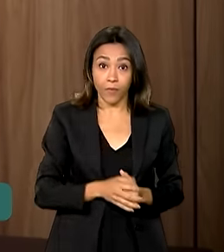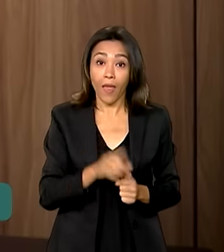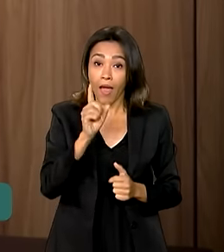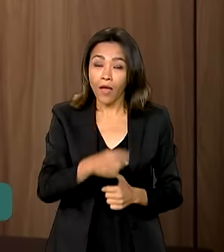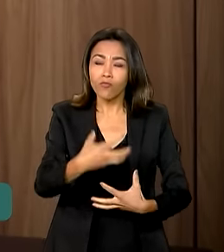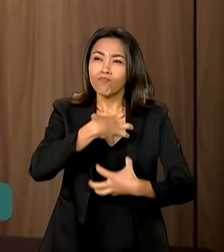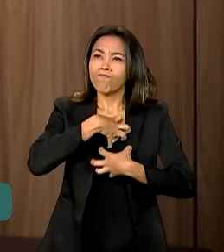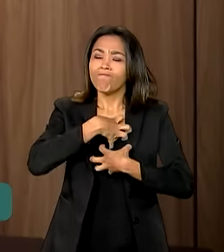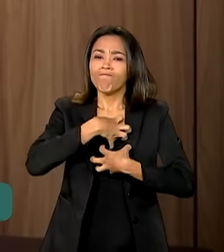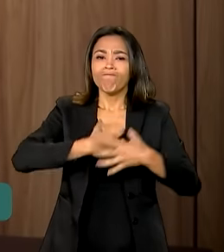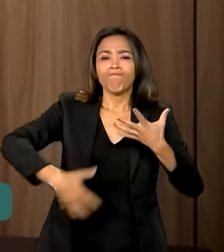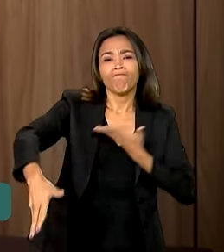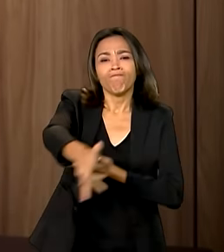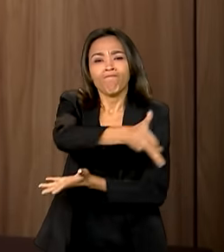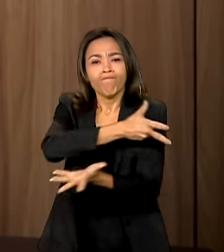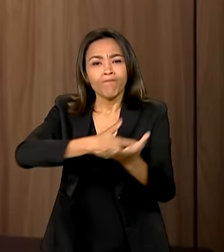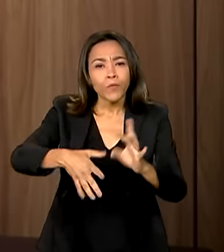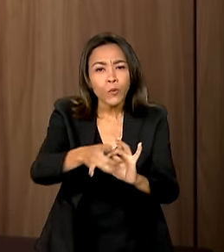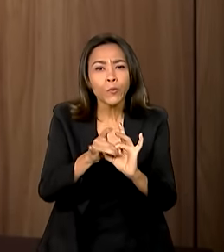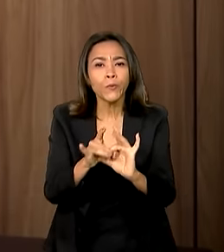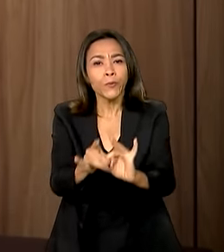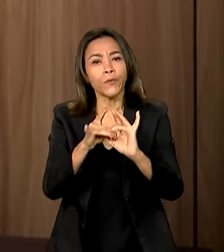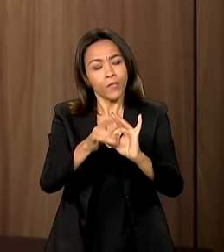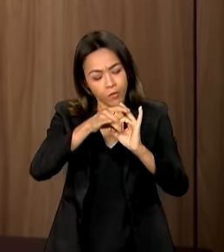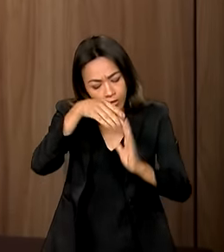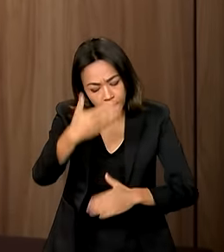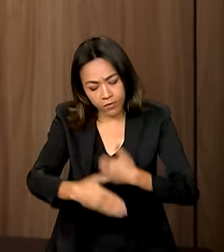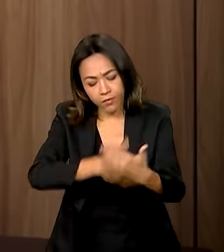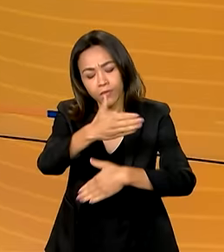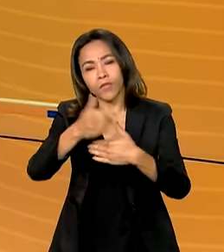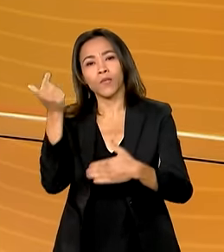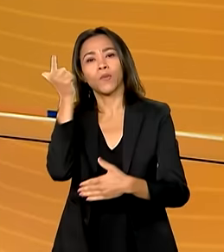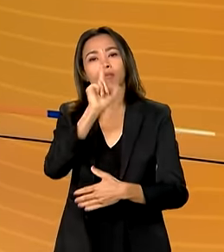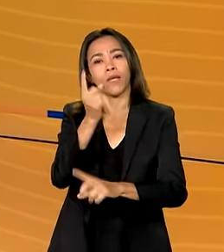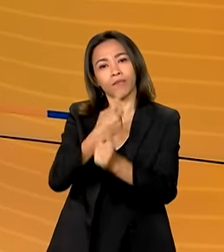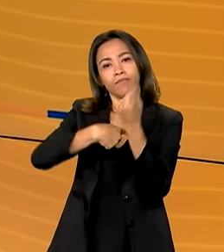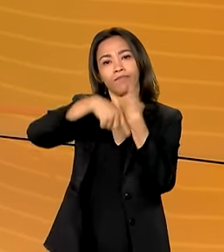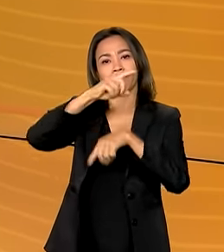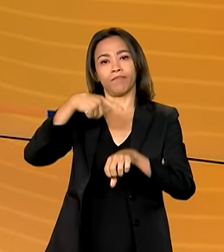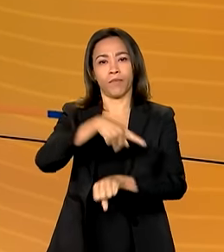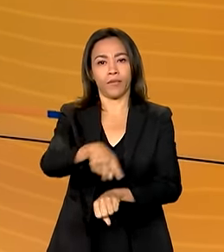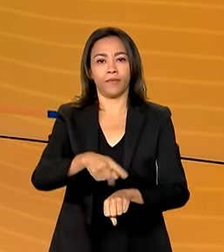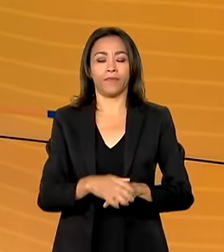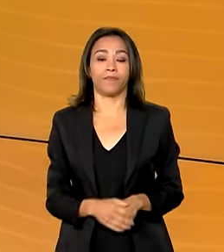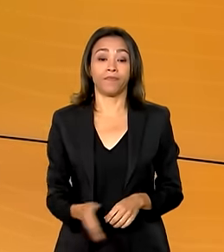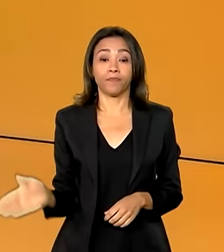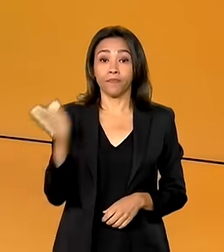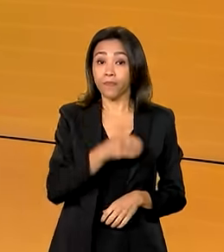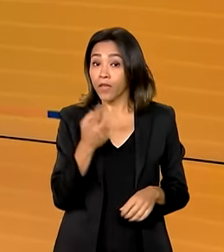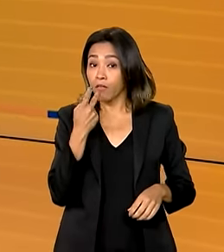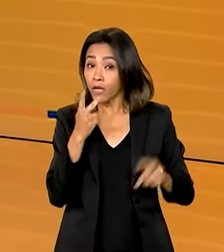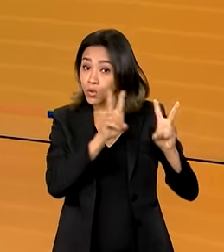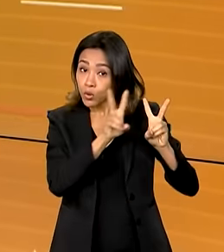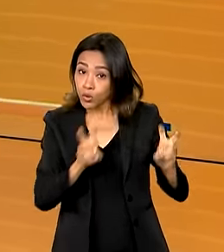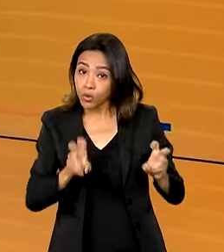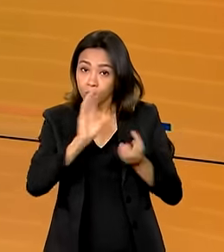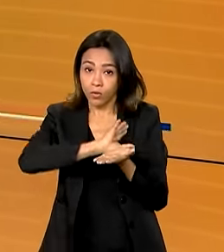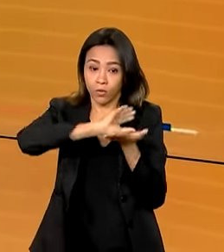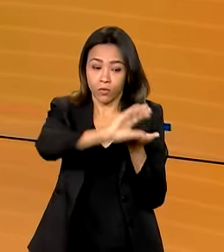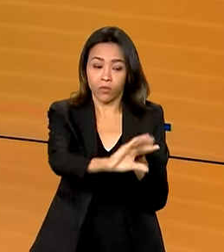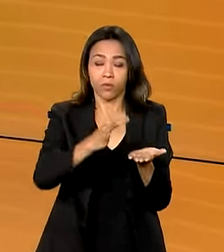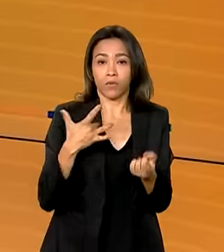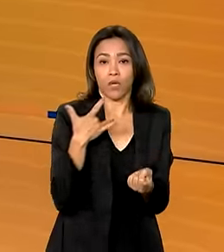união e reconstrução que faz o Brasil avançar. E por falar em investimentos em saúde,